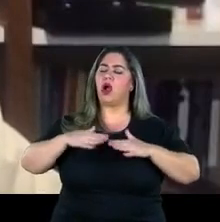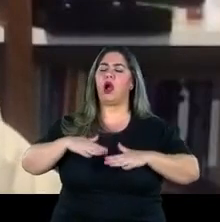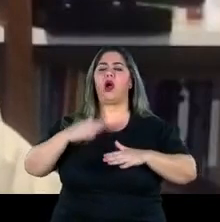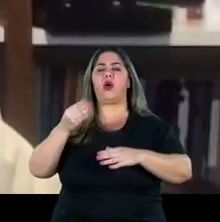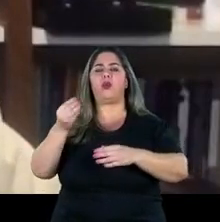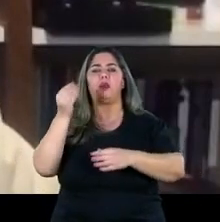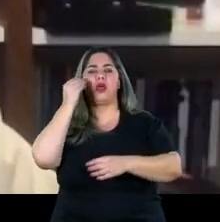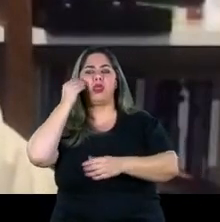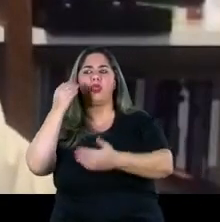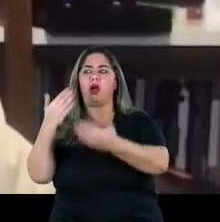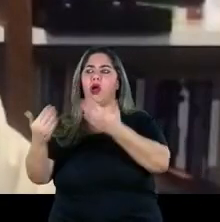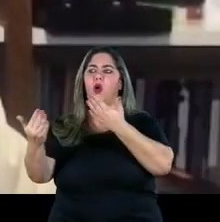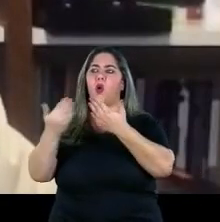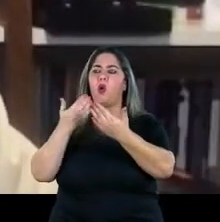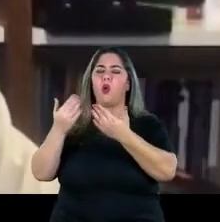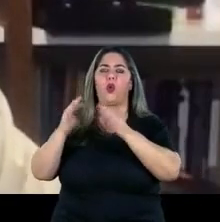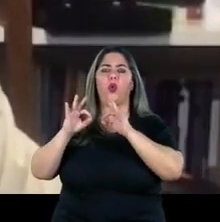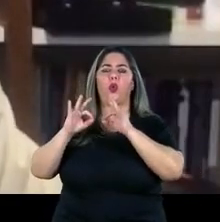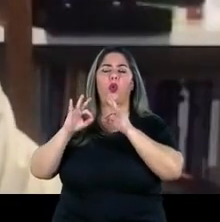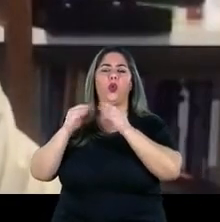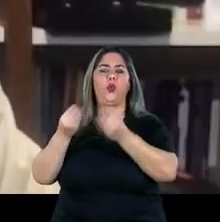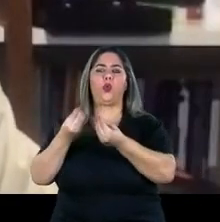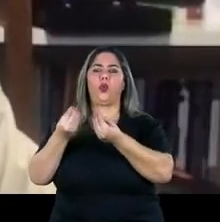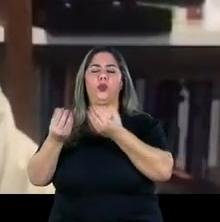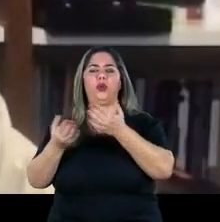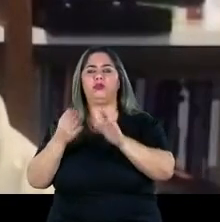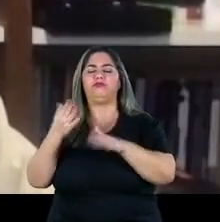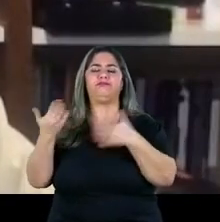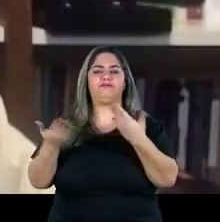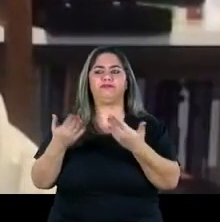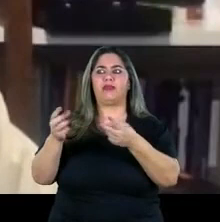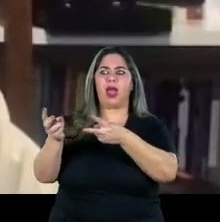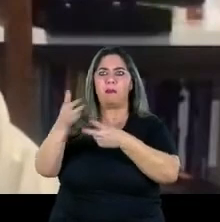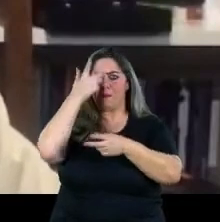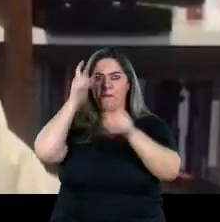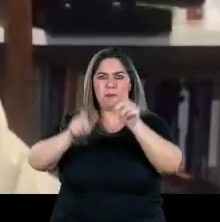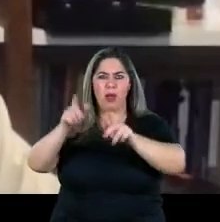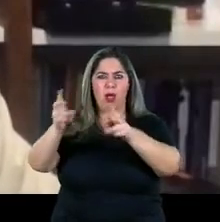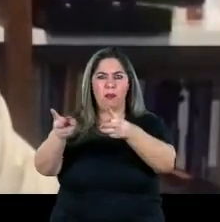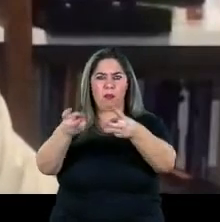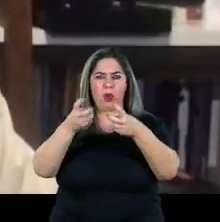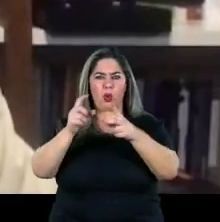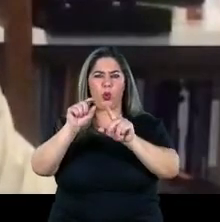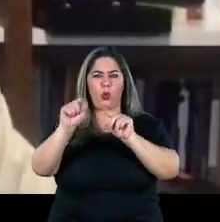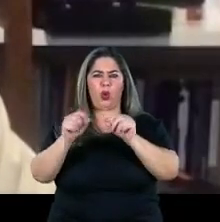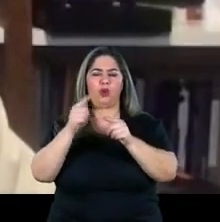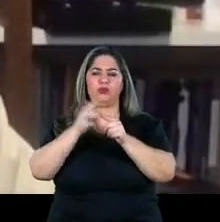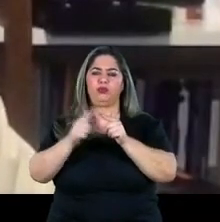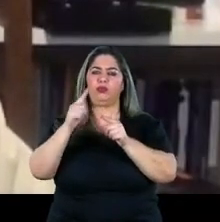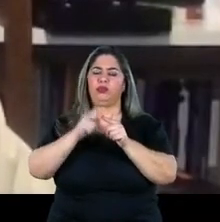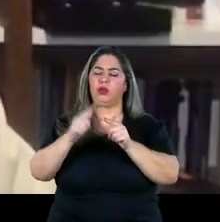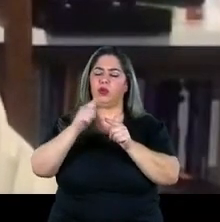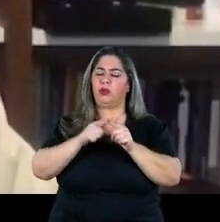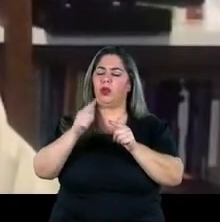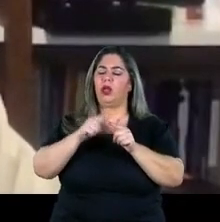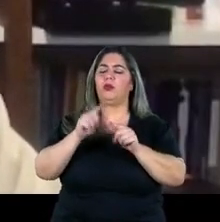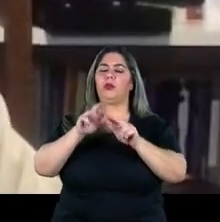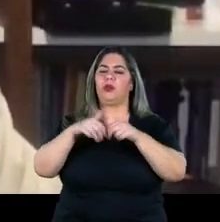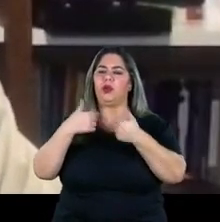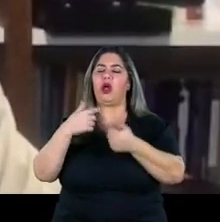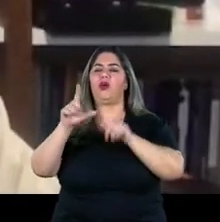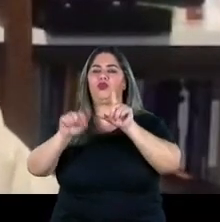todas essas questões para que todas as pessoas percebam cada vez mais os equívocos das más escolhas